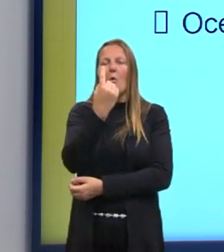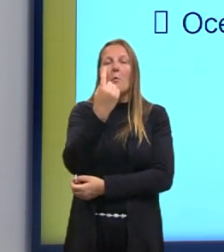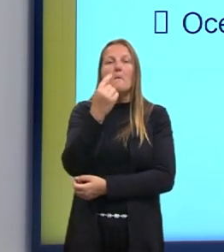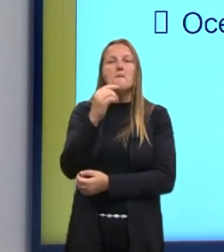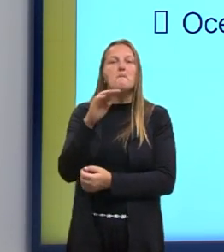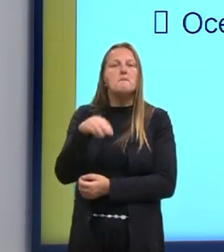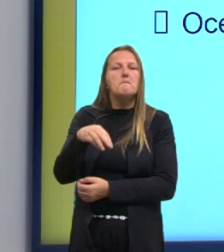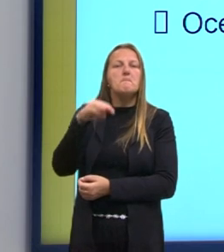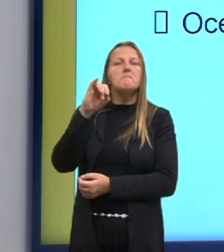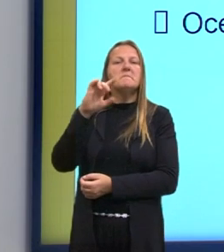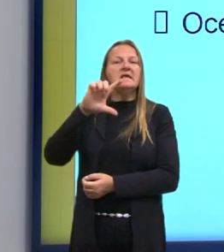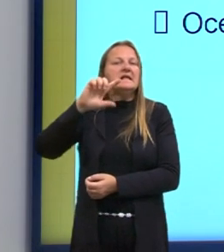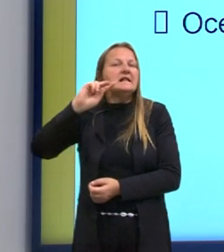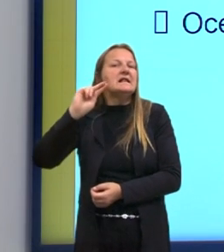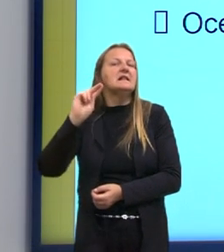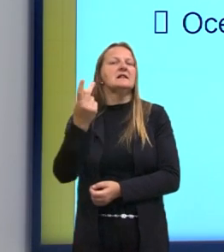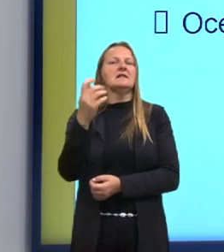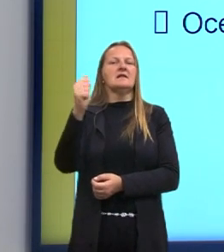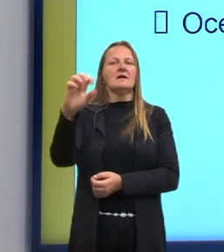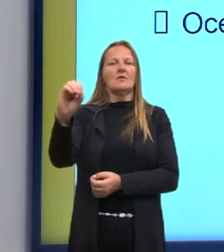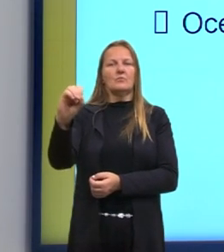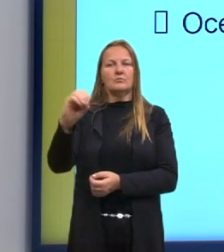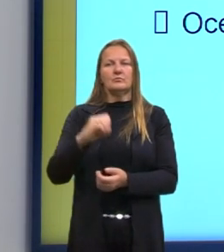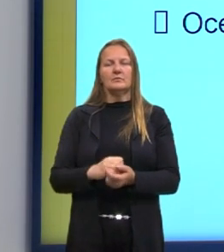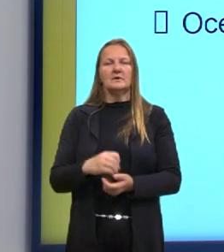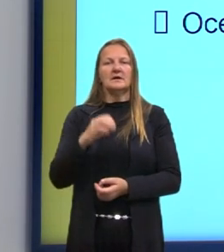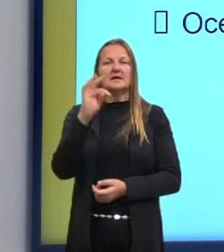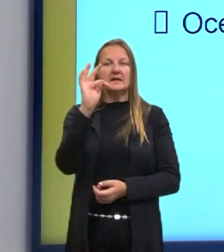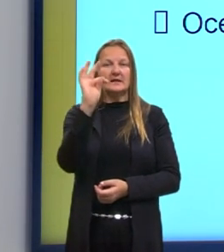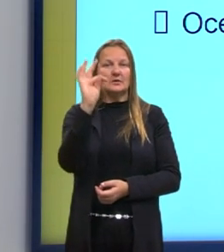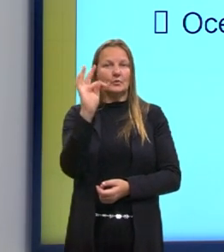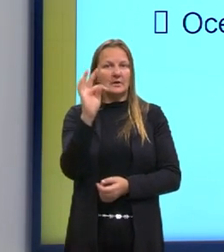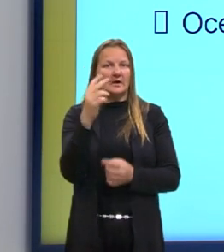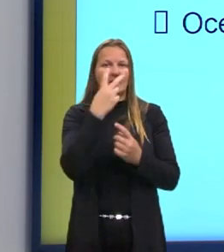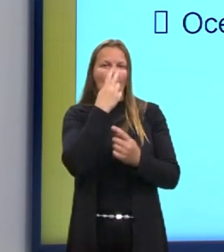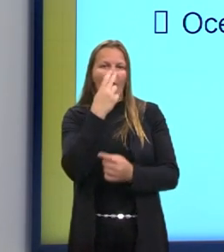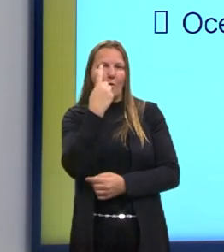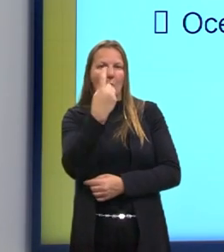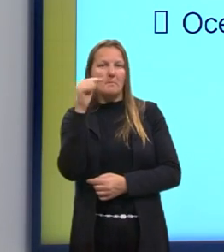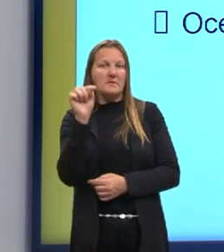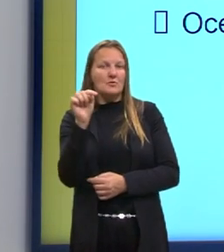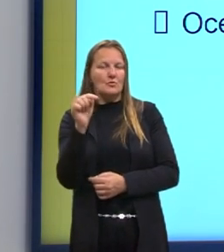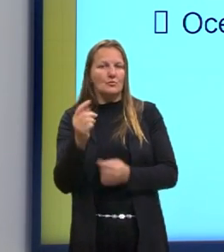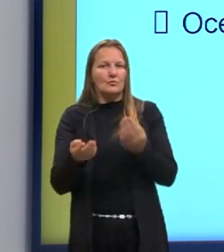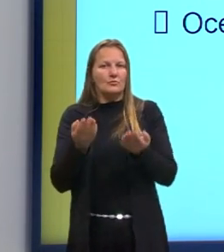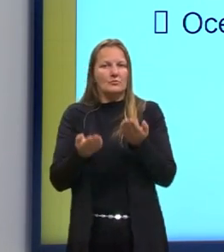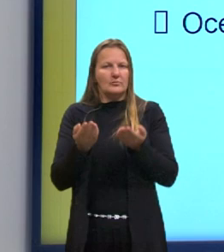toneladas. Lembrando o é uma tonelada, é equivalente a mil quilos.